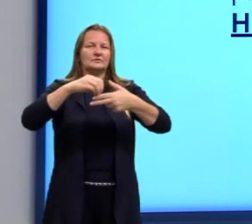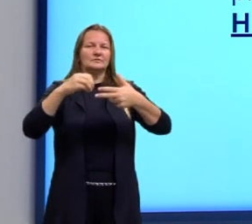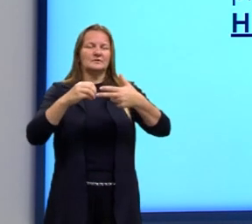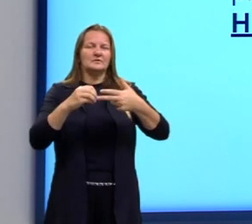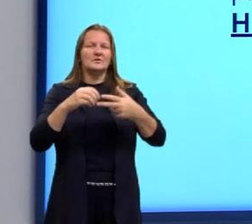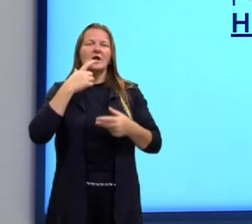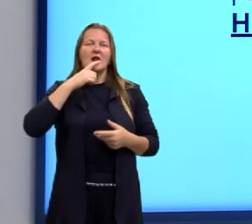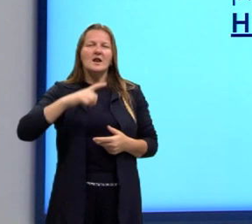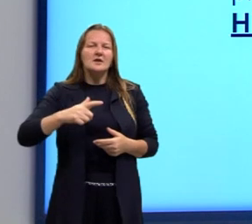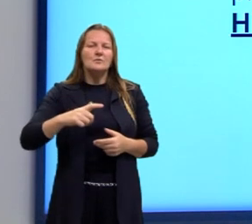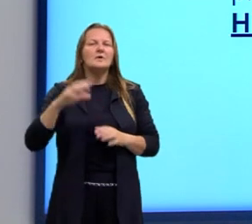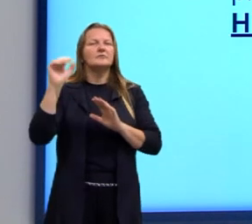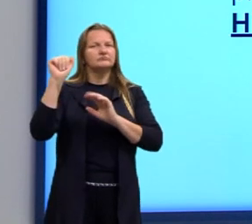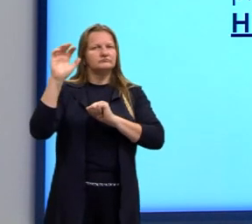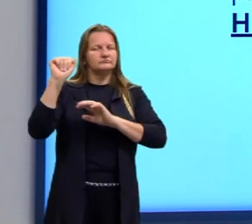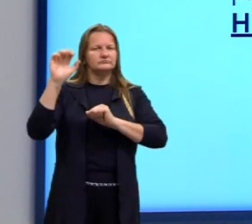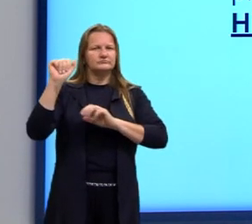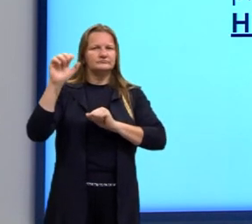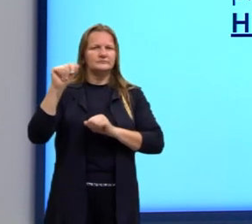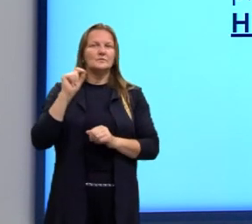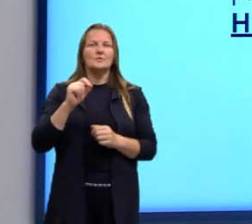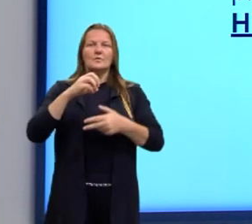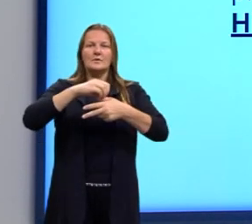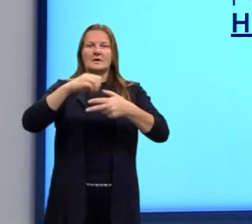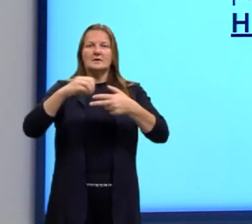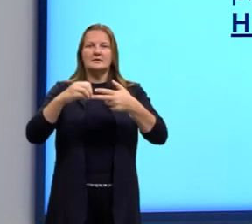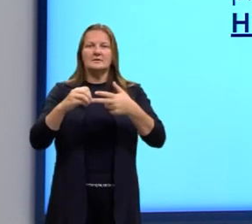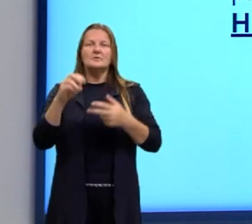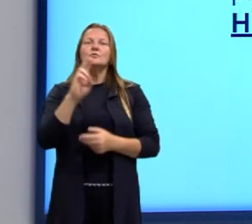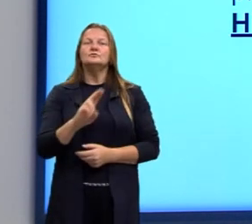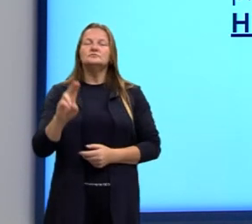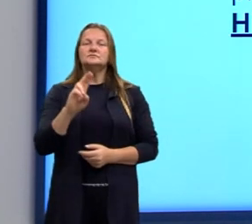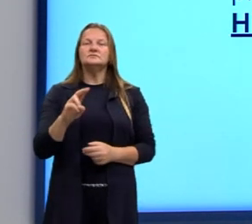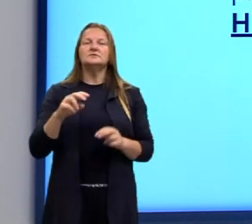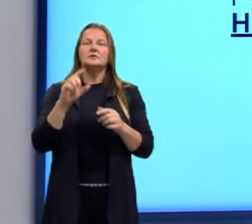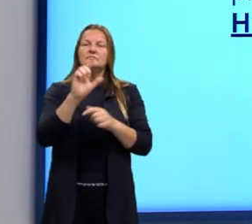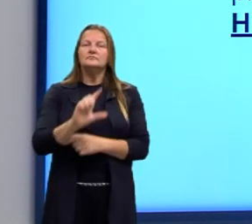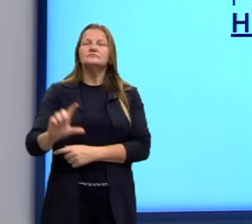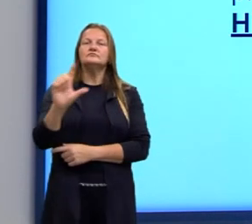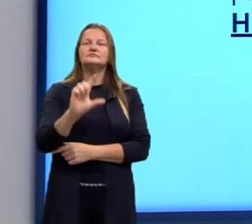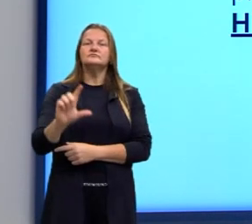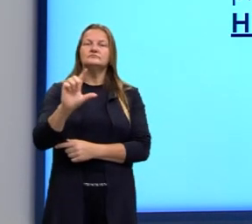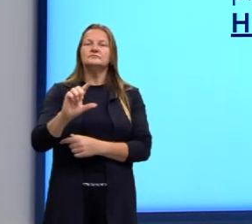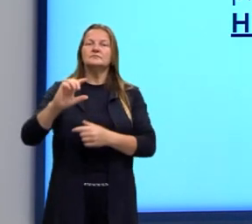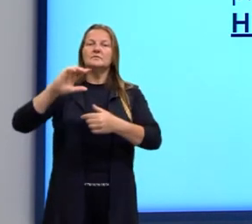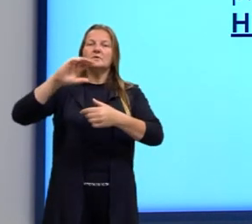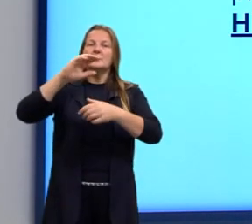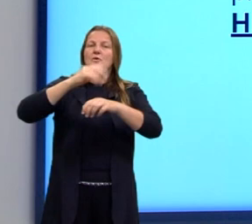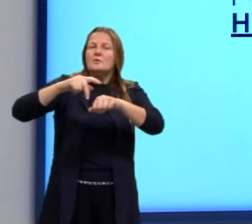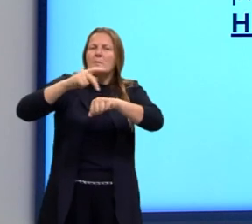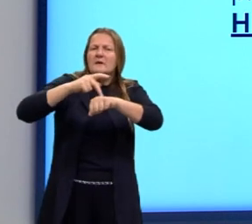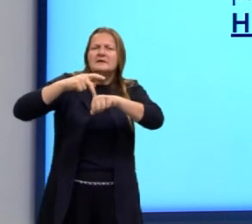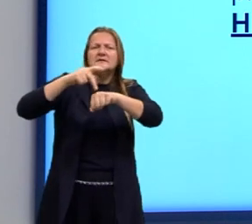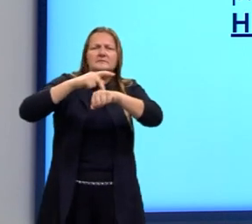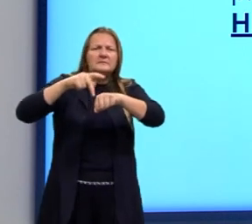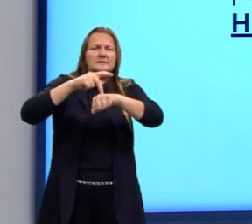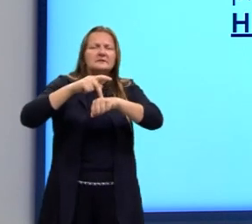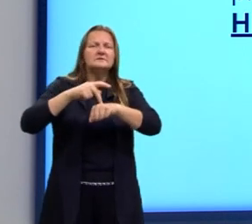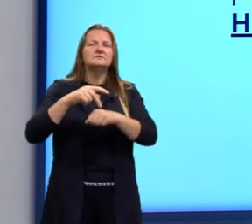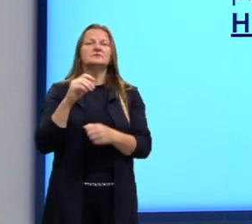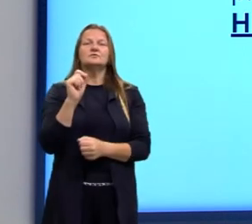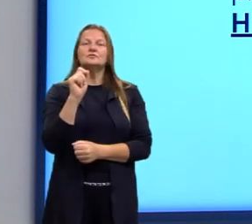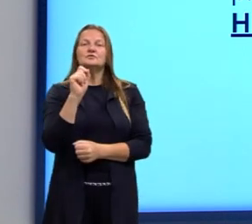língua espanhola, o ENEM utiliza muito a literatura hispano-americana. Por quê? Porque a